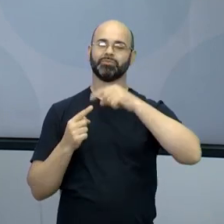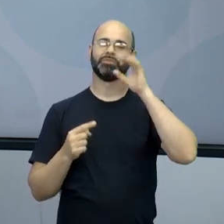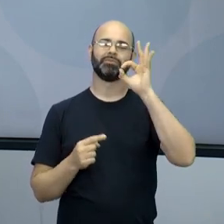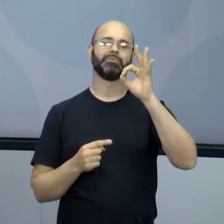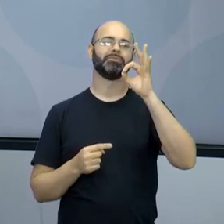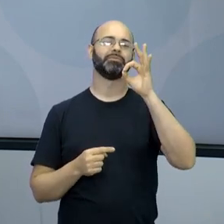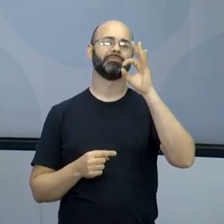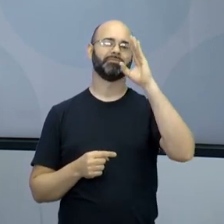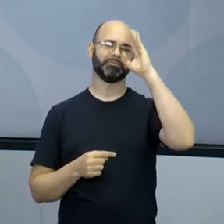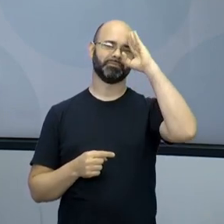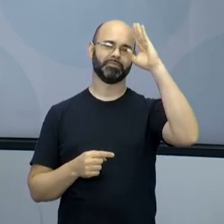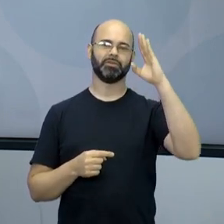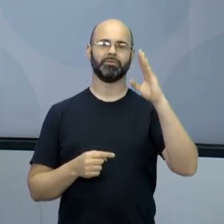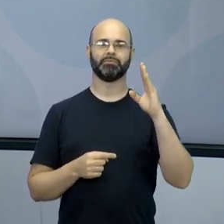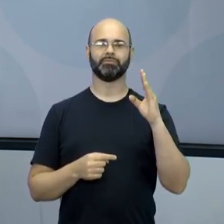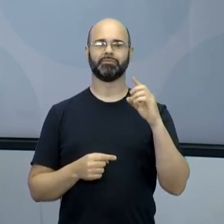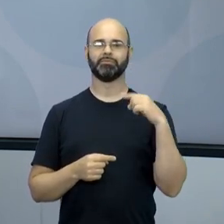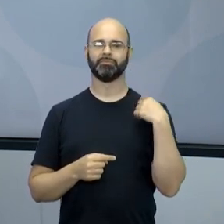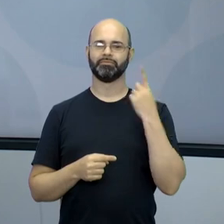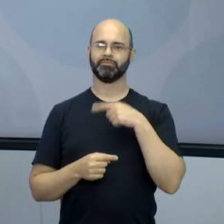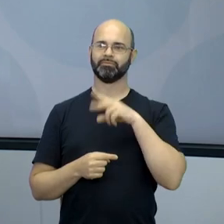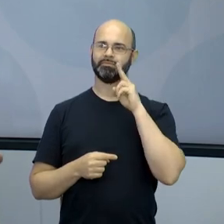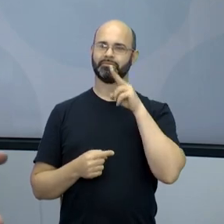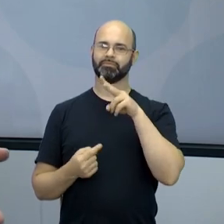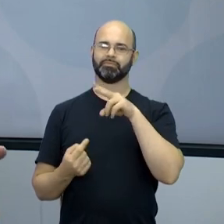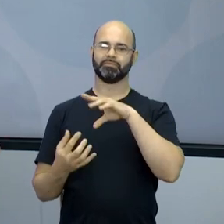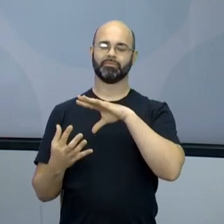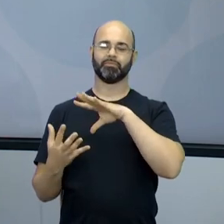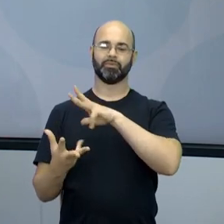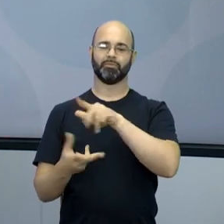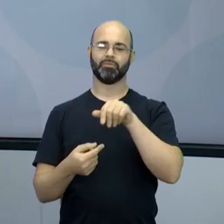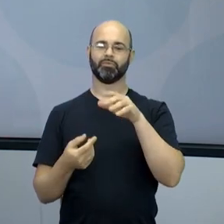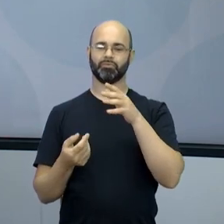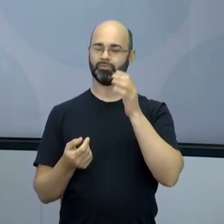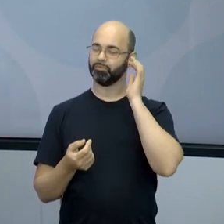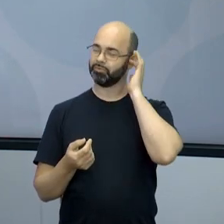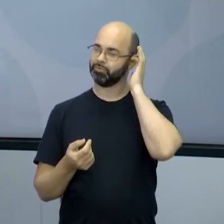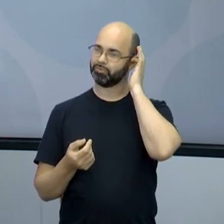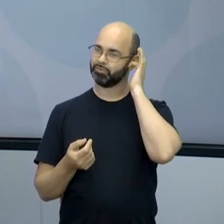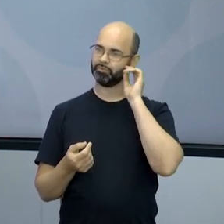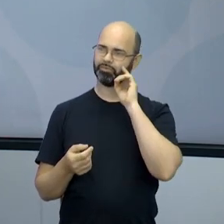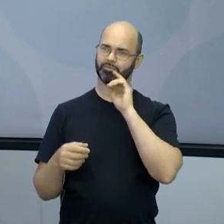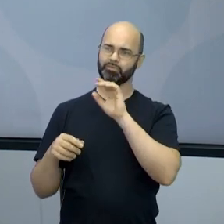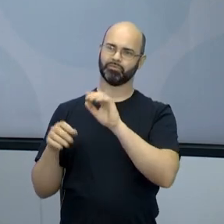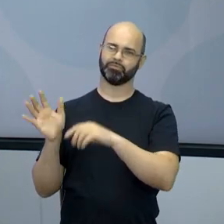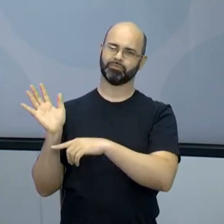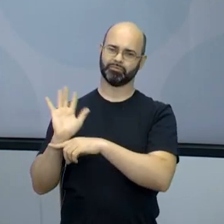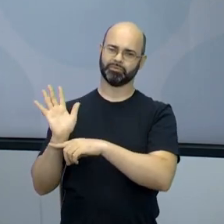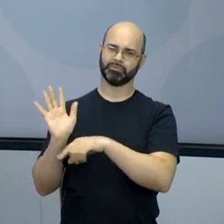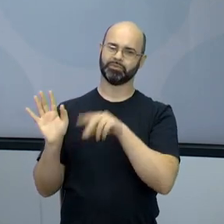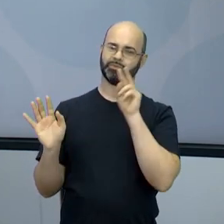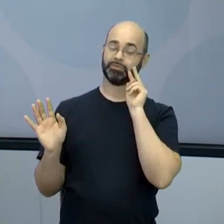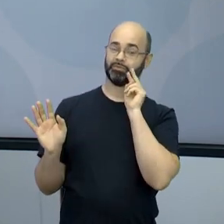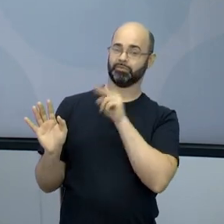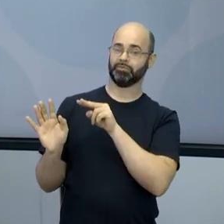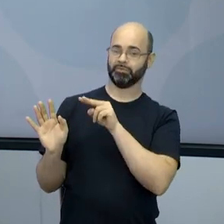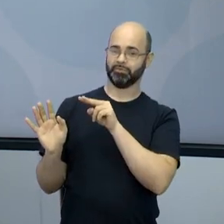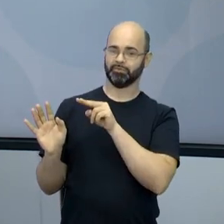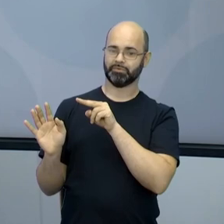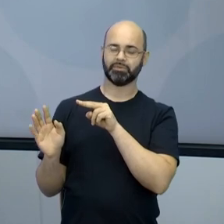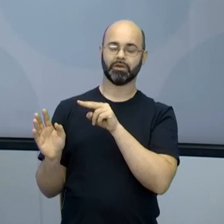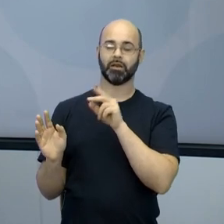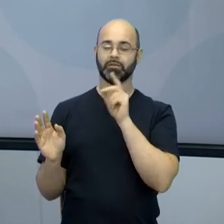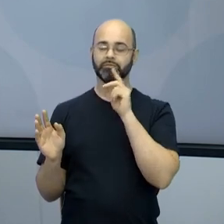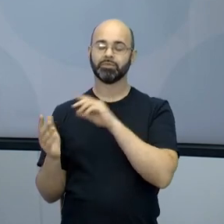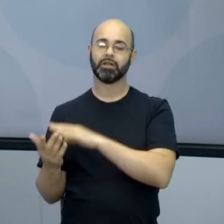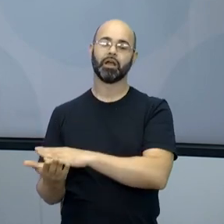enxerga o mundo pela ótica cinematográfica, mas a gente pouco reflete, eu falo isso em geral, todos